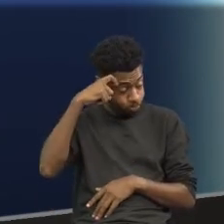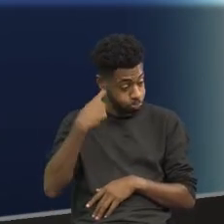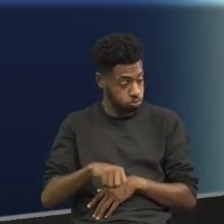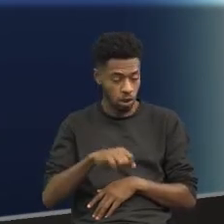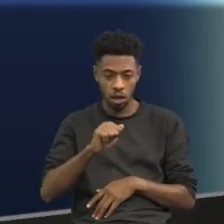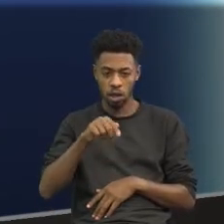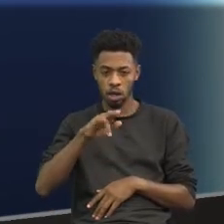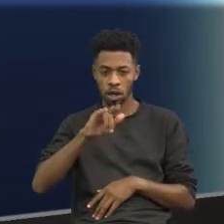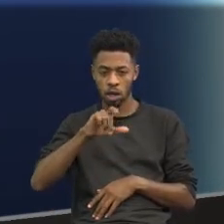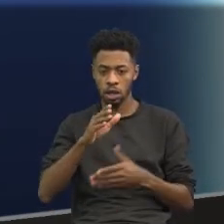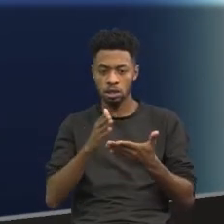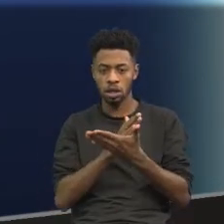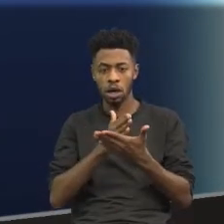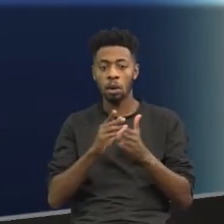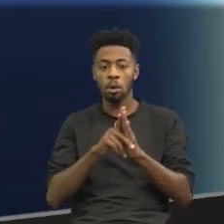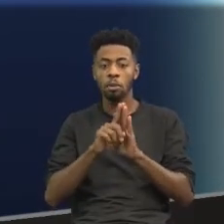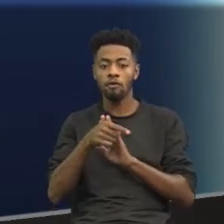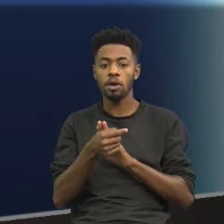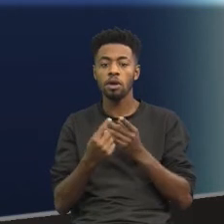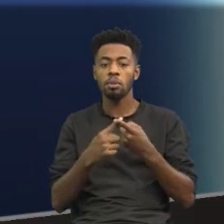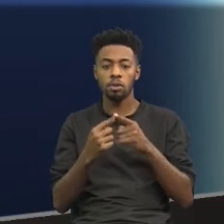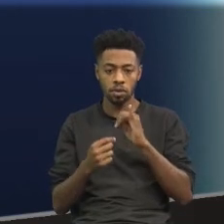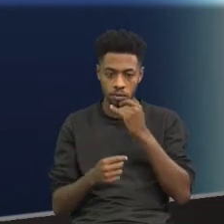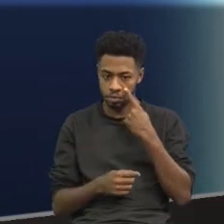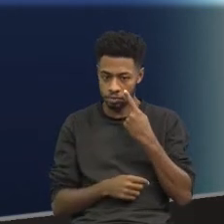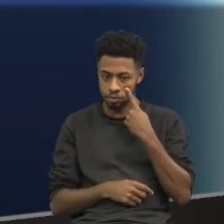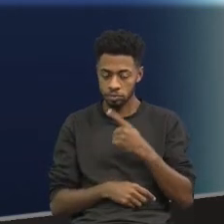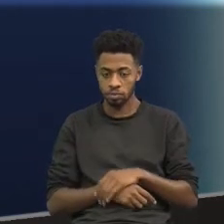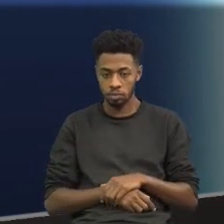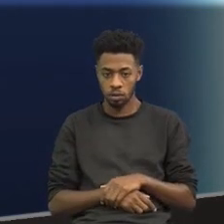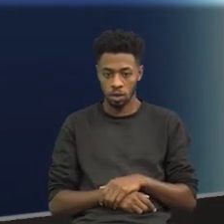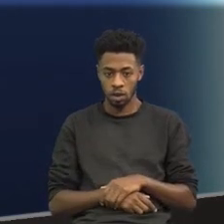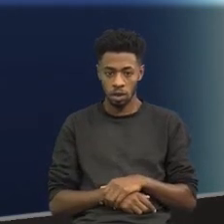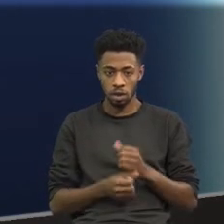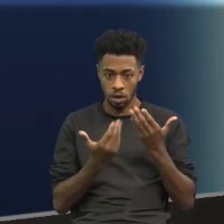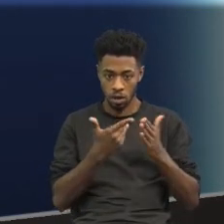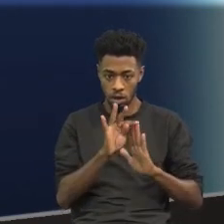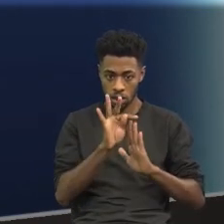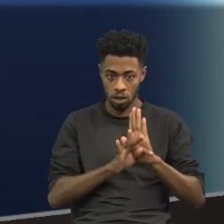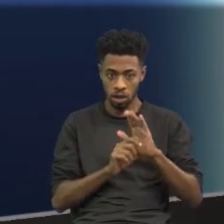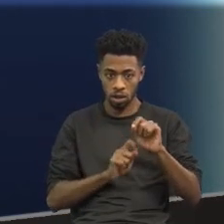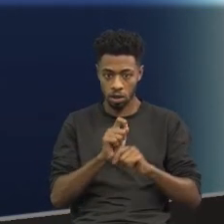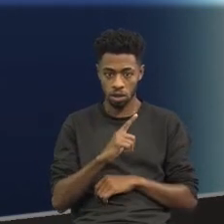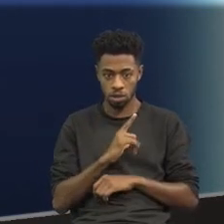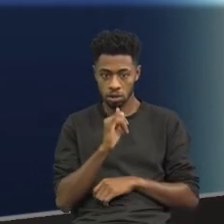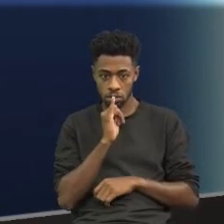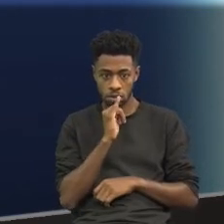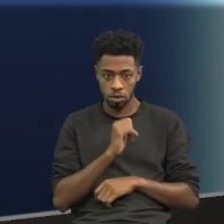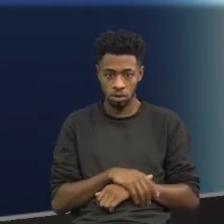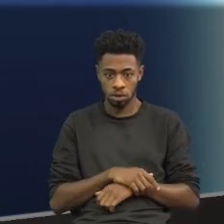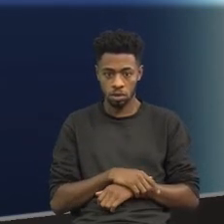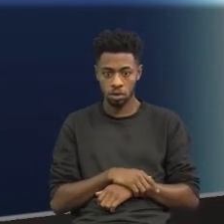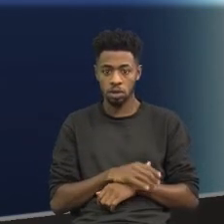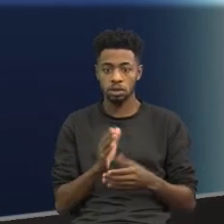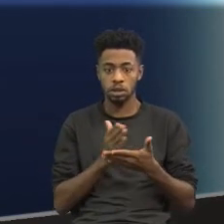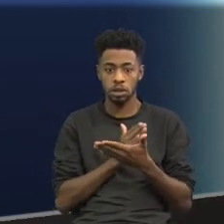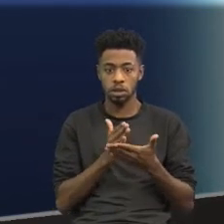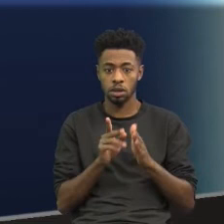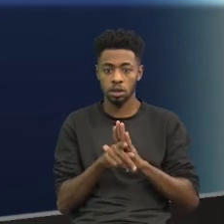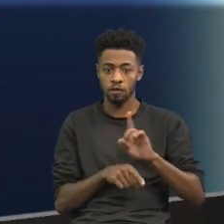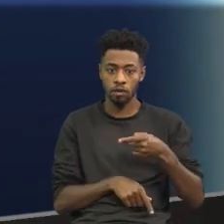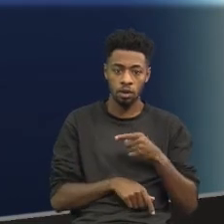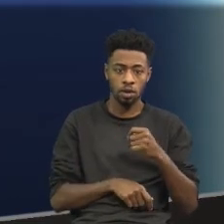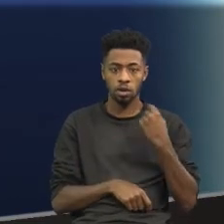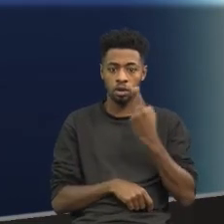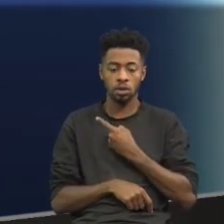o aquilo aqui está separado pela vírgula. Detalhe. Embora que no texto a gente tenha esse sujeito separado pela vírgula,